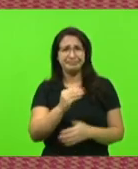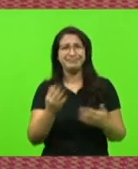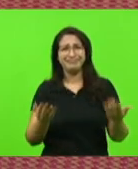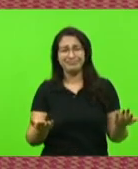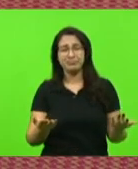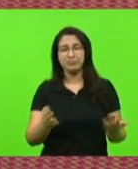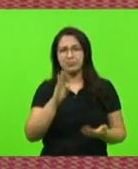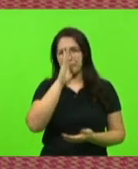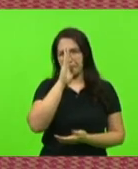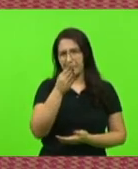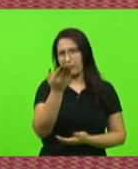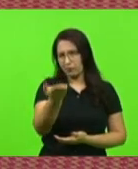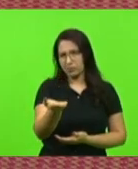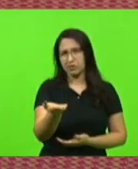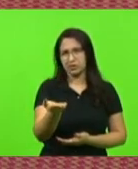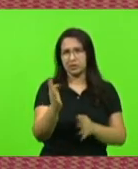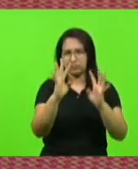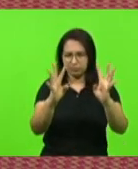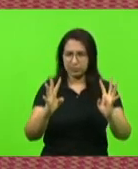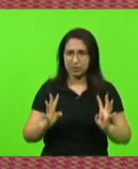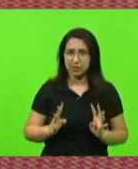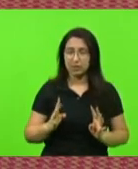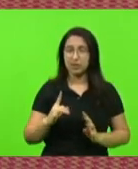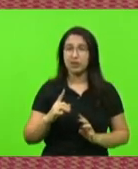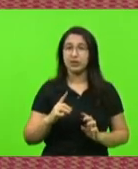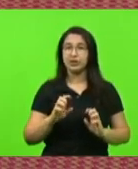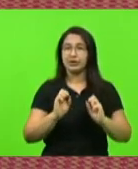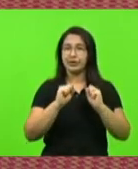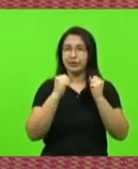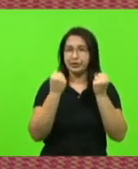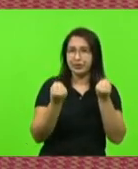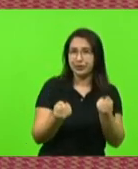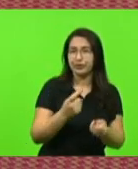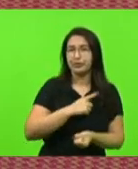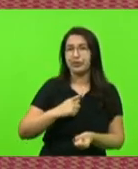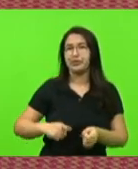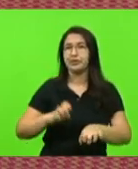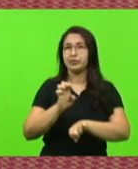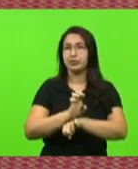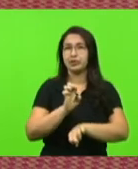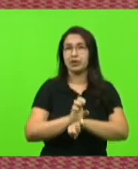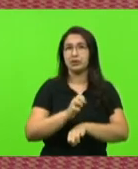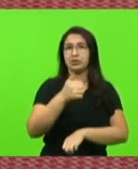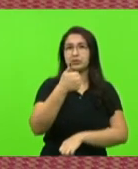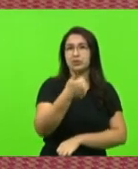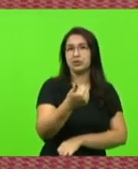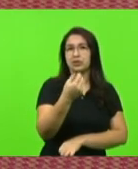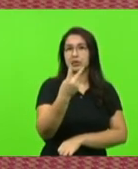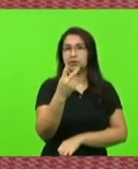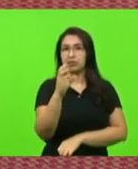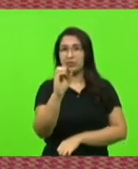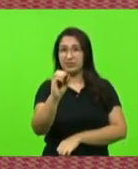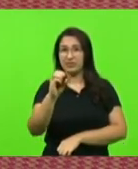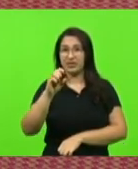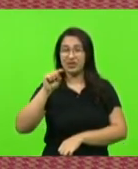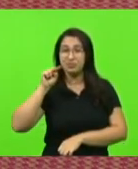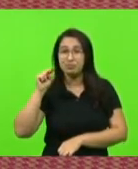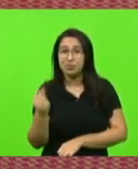principalmente vocês que nos assistem em casa, existe empenhado pelo governo do Estado 120 milhões de reais